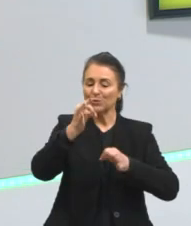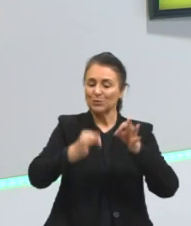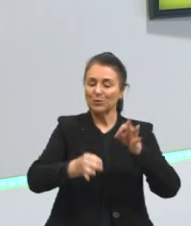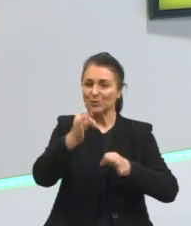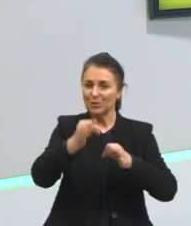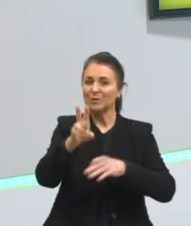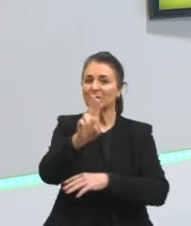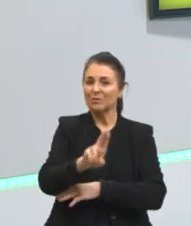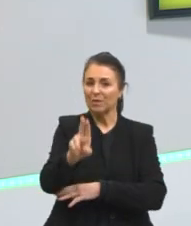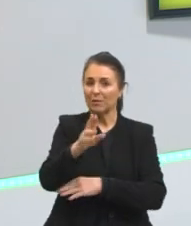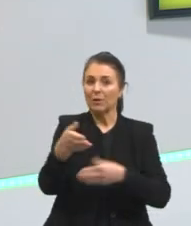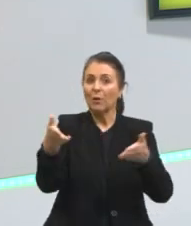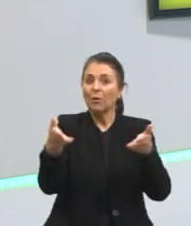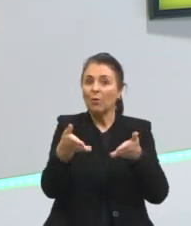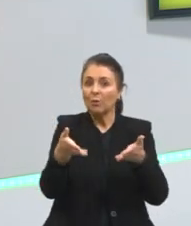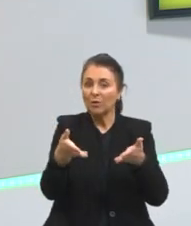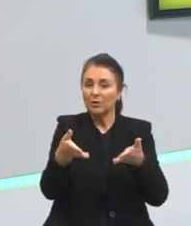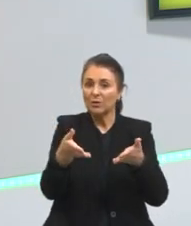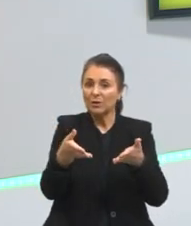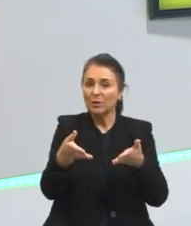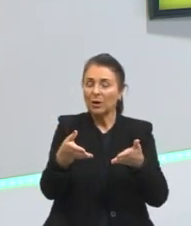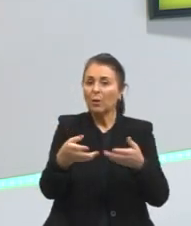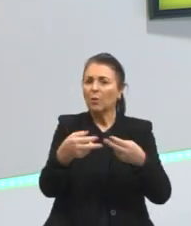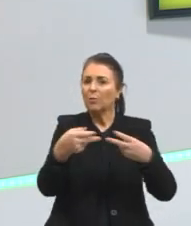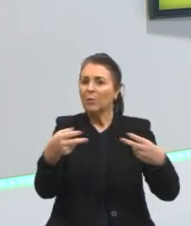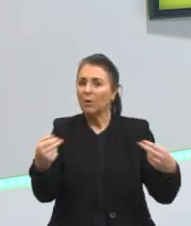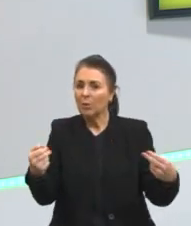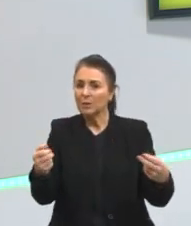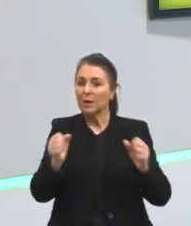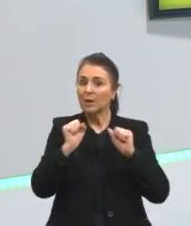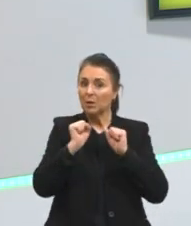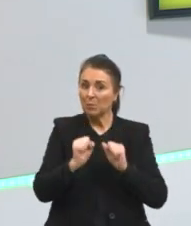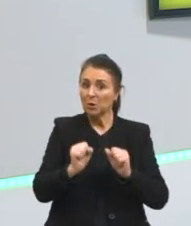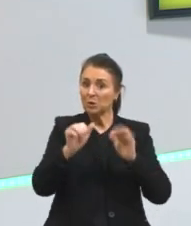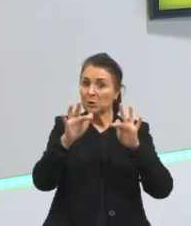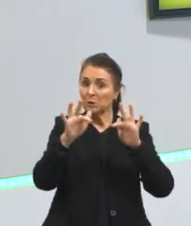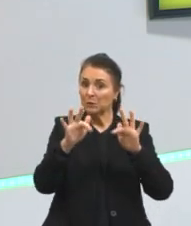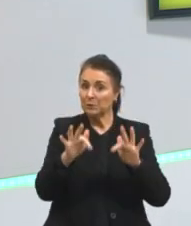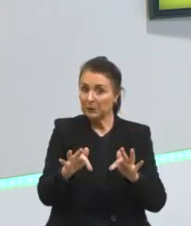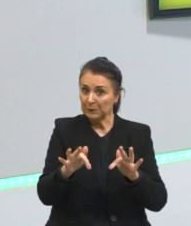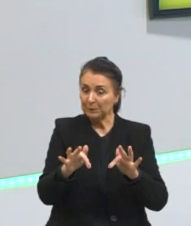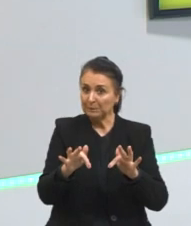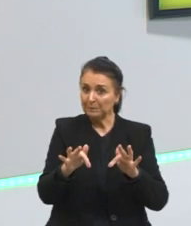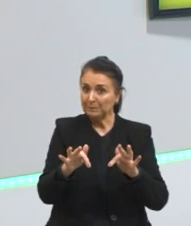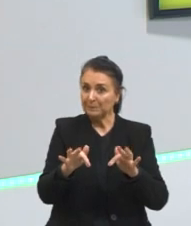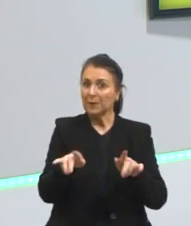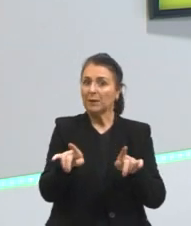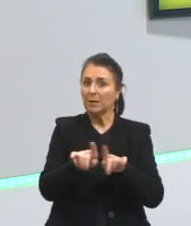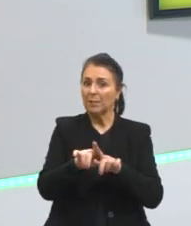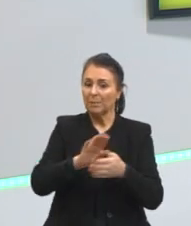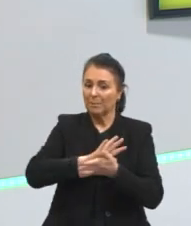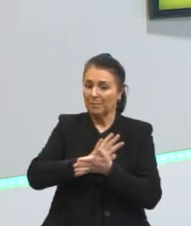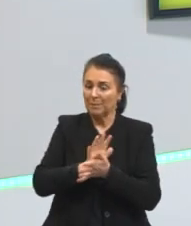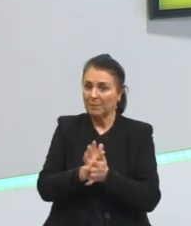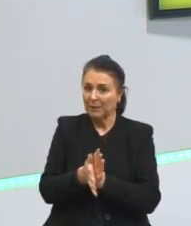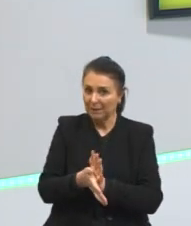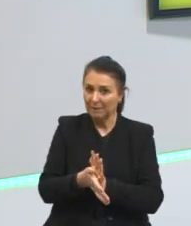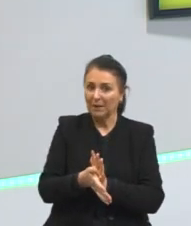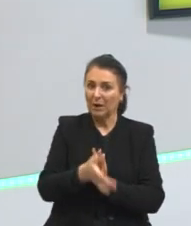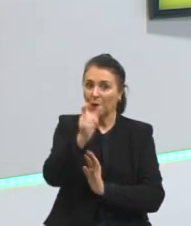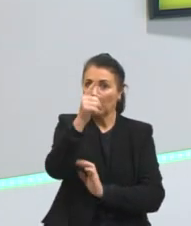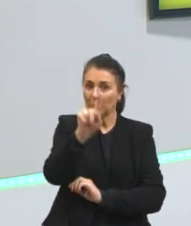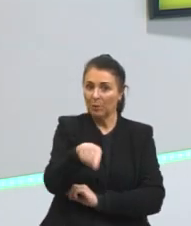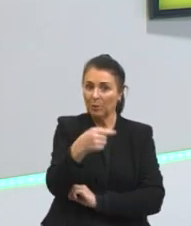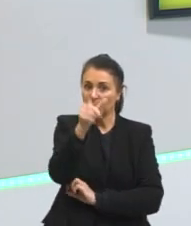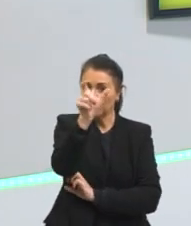pode derrubar né um dos instrumentos que pode derrubar executar alguém causar aí a morte